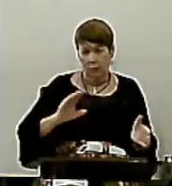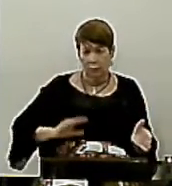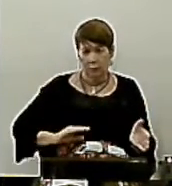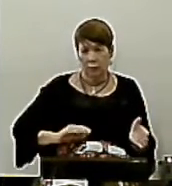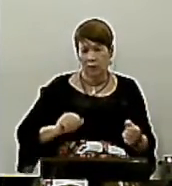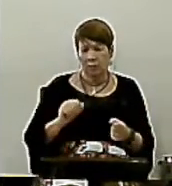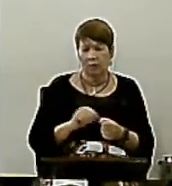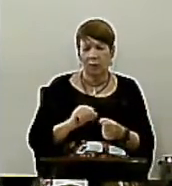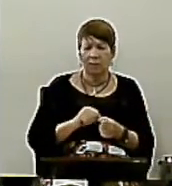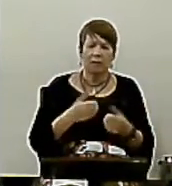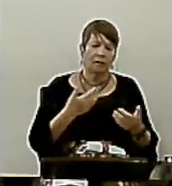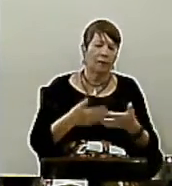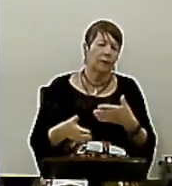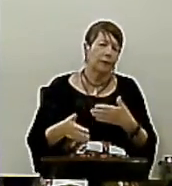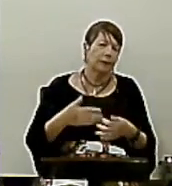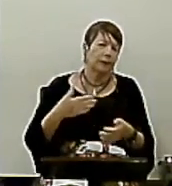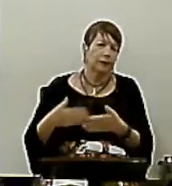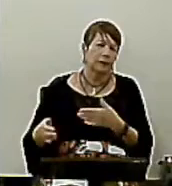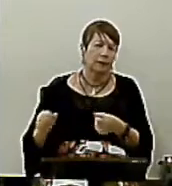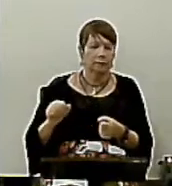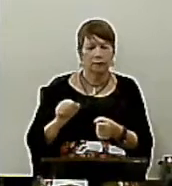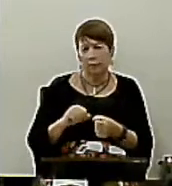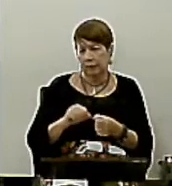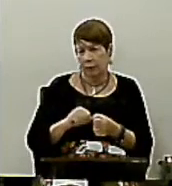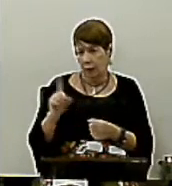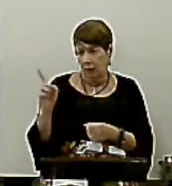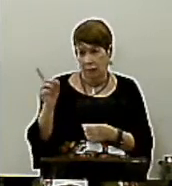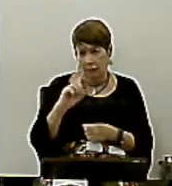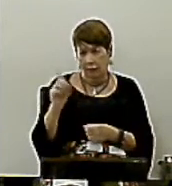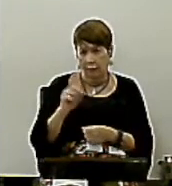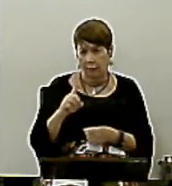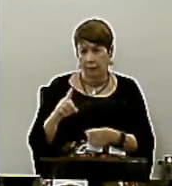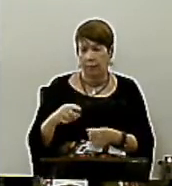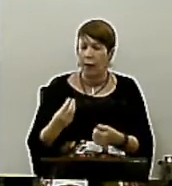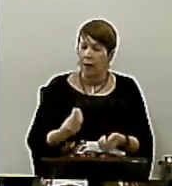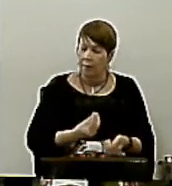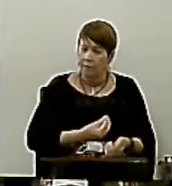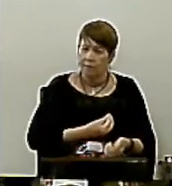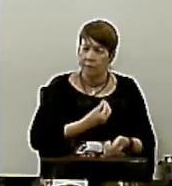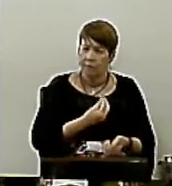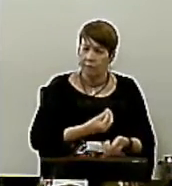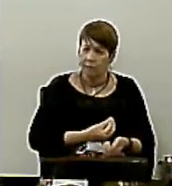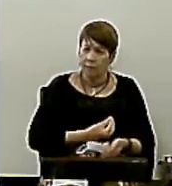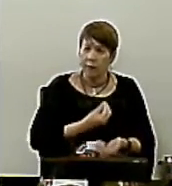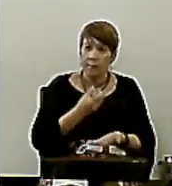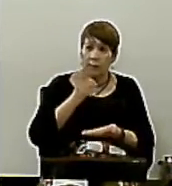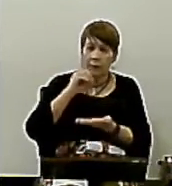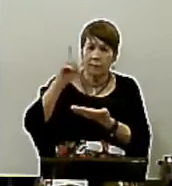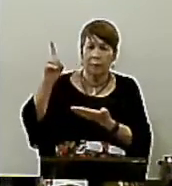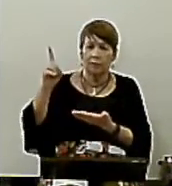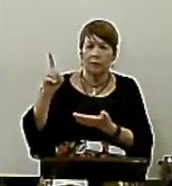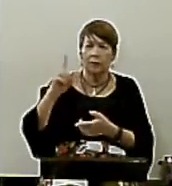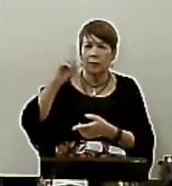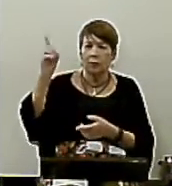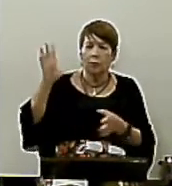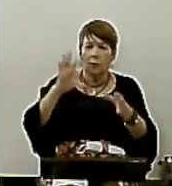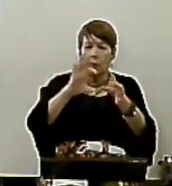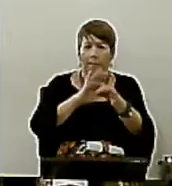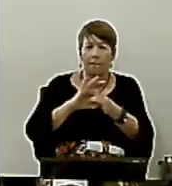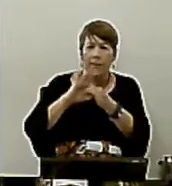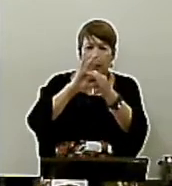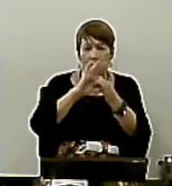achamos Que devemos Ou podemos Fazer Mas para Vivemos Para Deus Deus Por meio De Cristo Nos